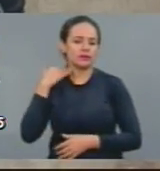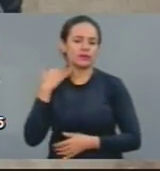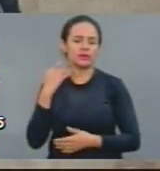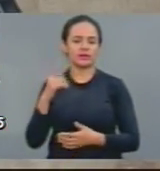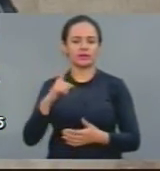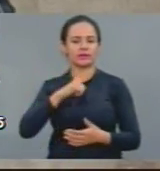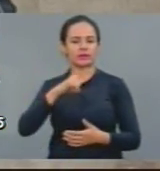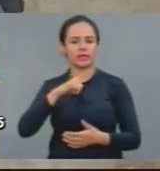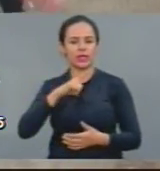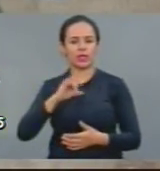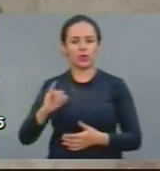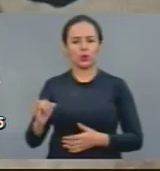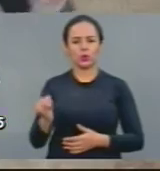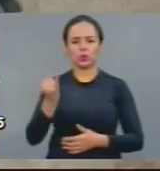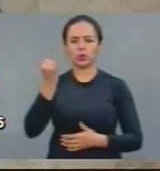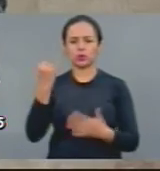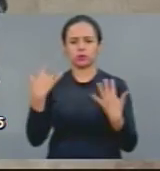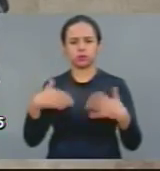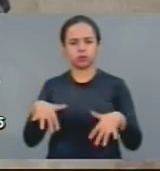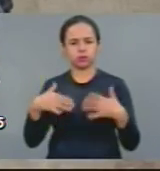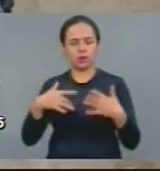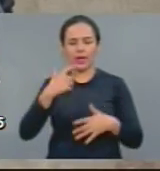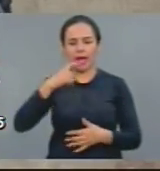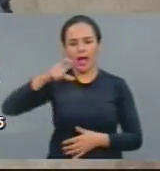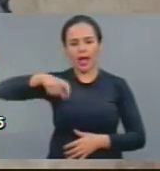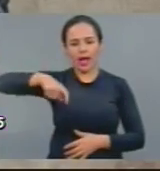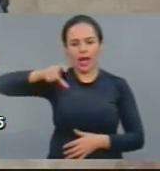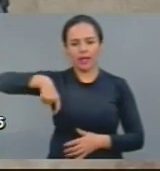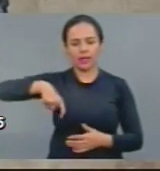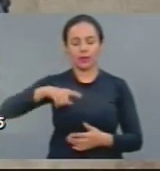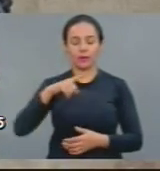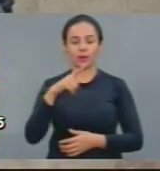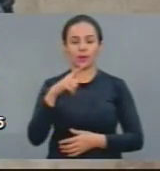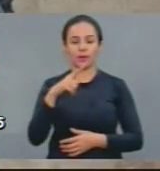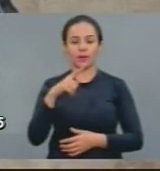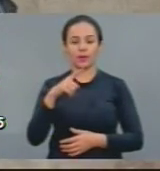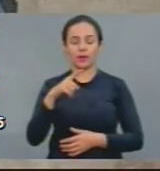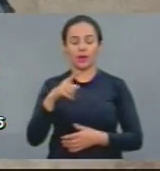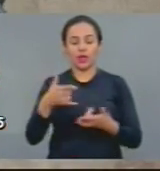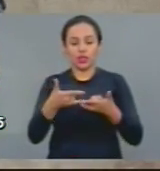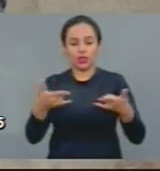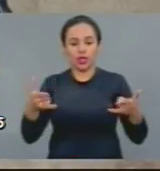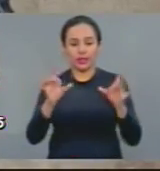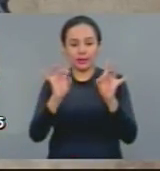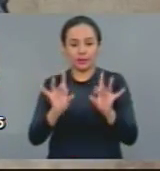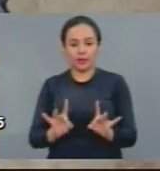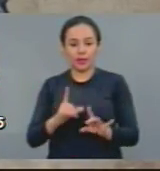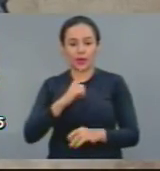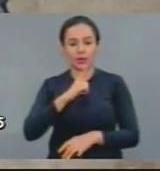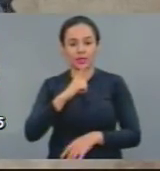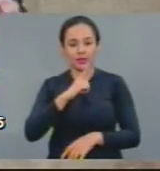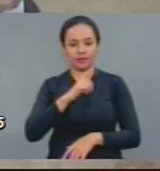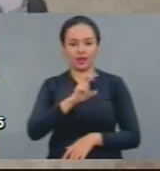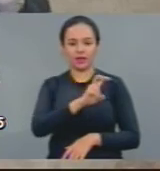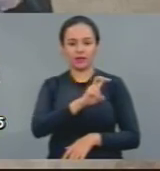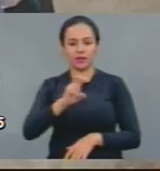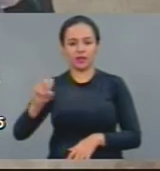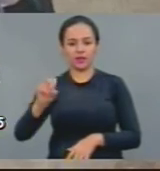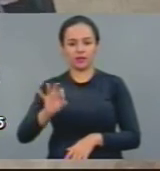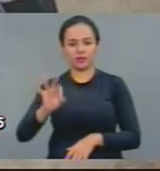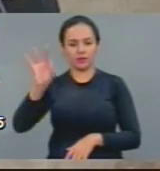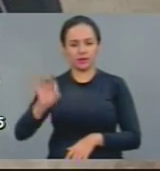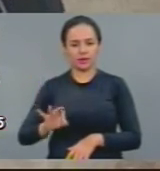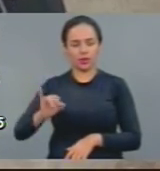cobrando no cheque especial e no cartão de crédito, 400%, 500% de taxa de juros. Deputado